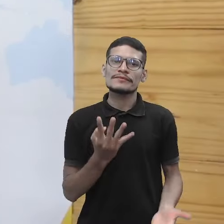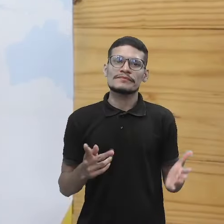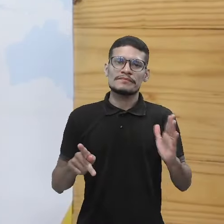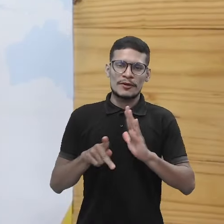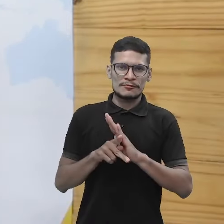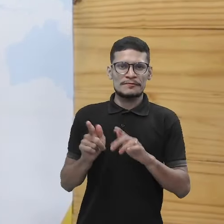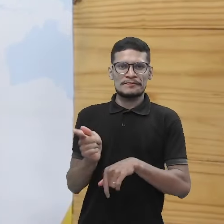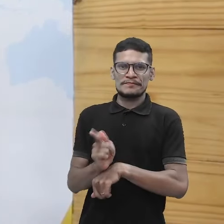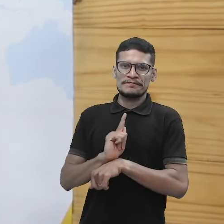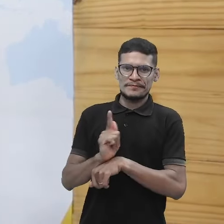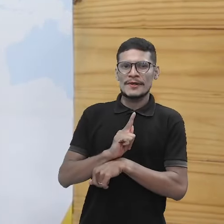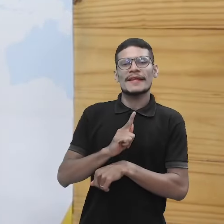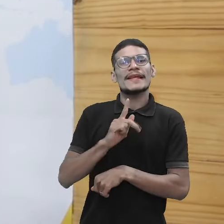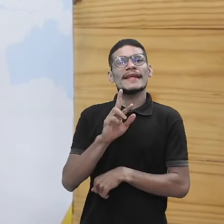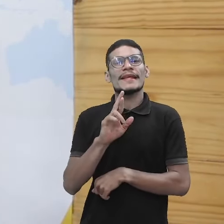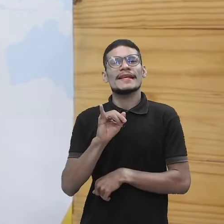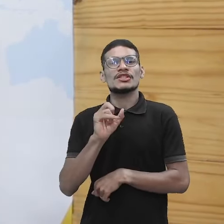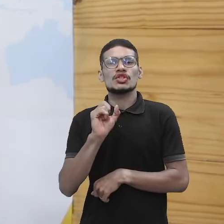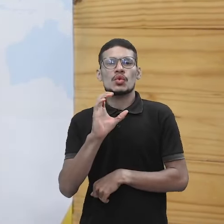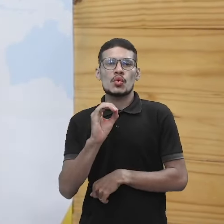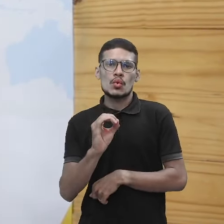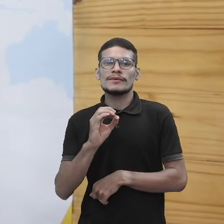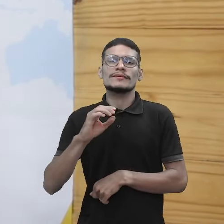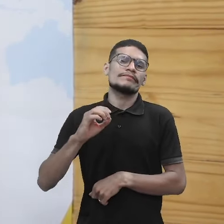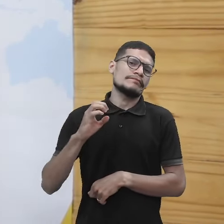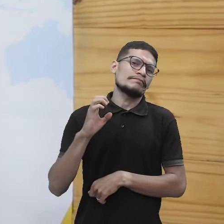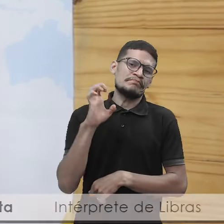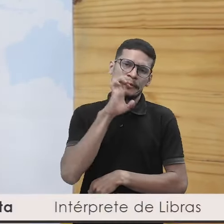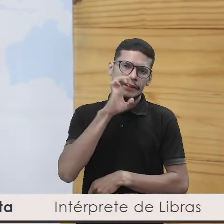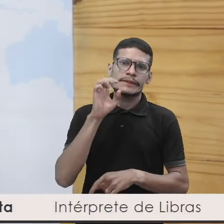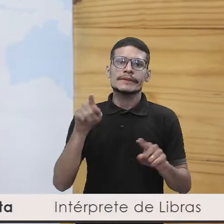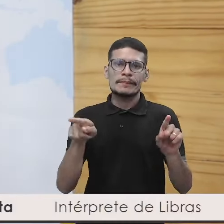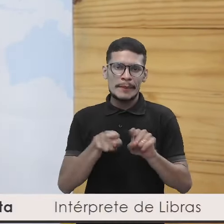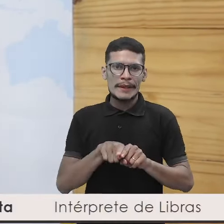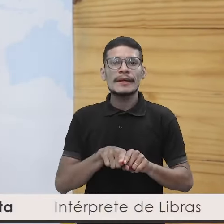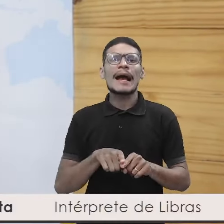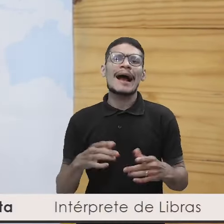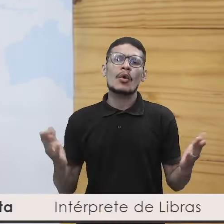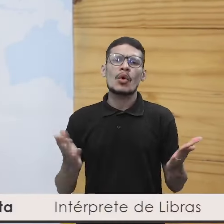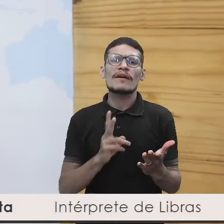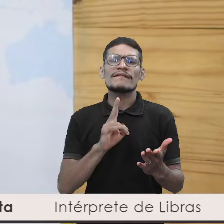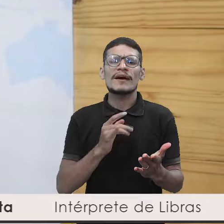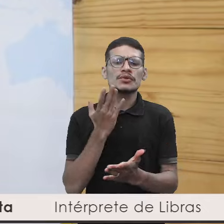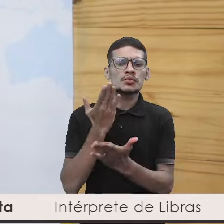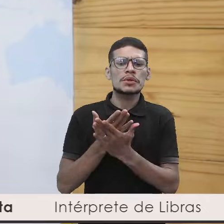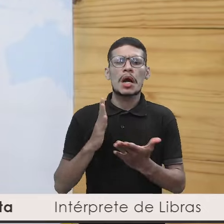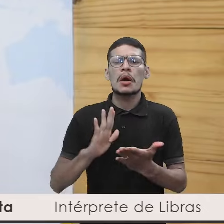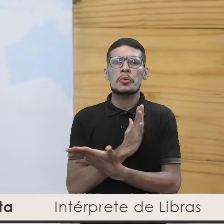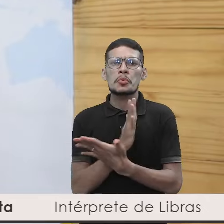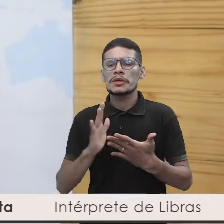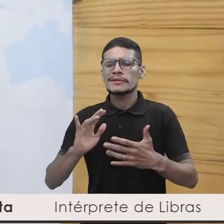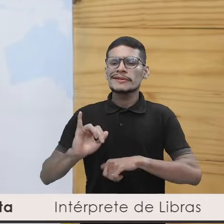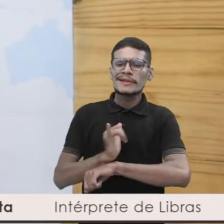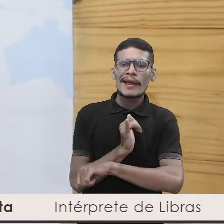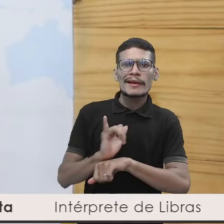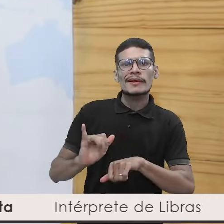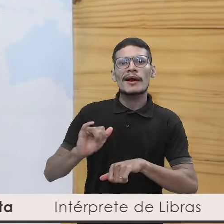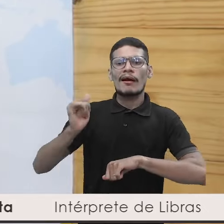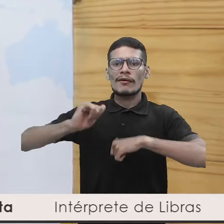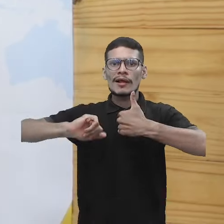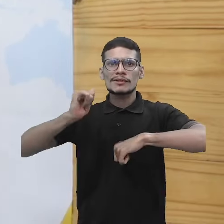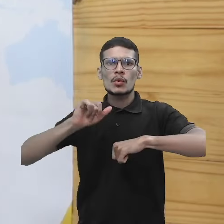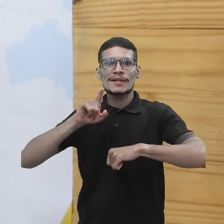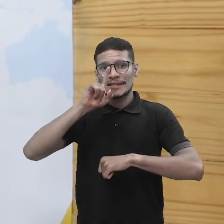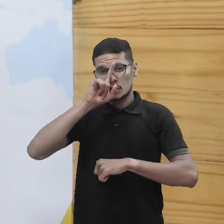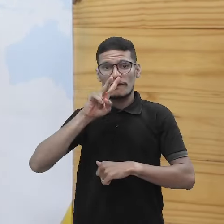riscos de emergência e hoje a gente vai falar um pouco, vai ver no caso na verdade algumas das técnicas de avaliação de riscos que